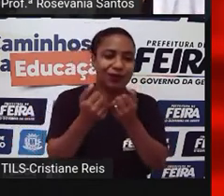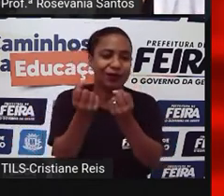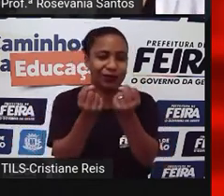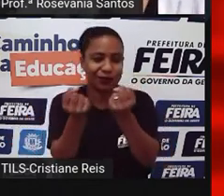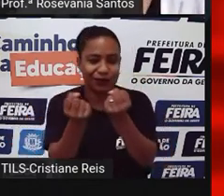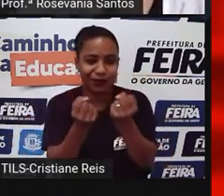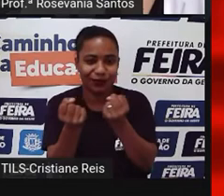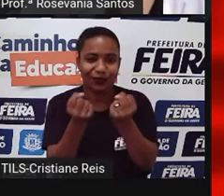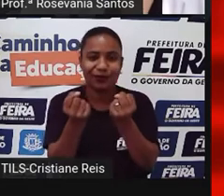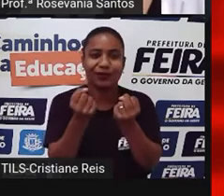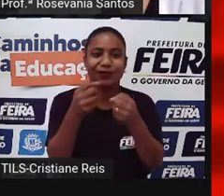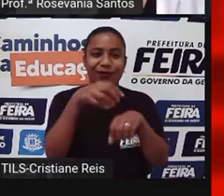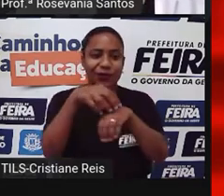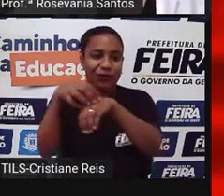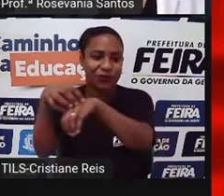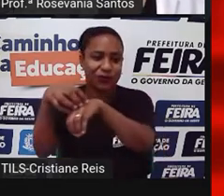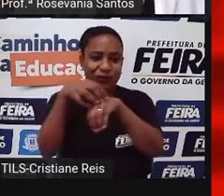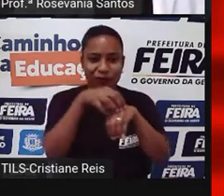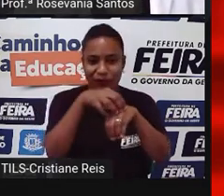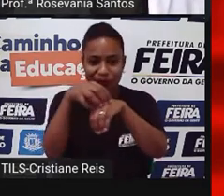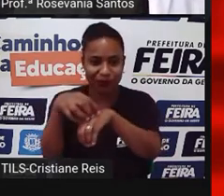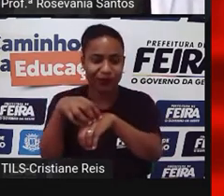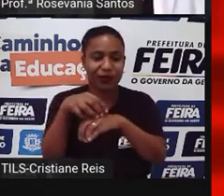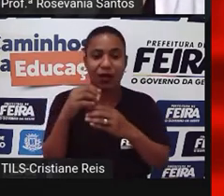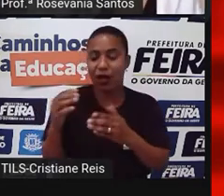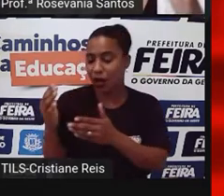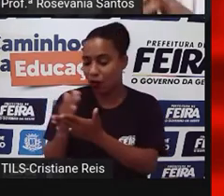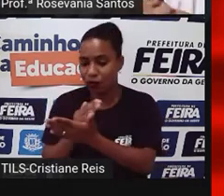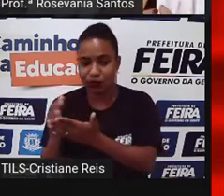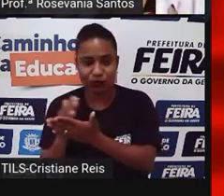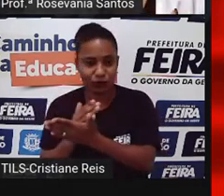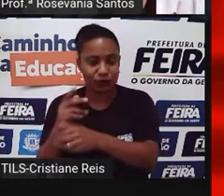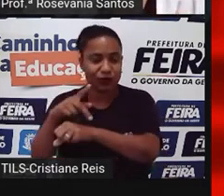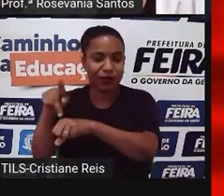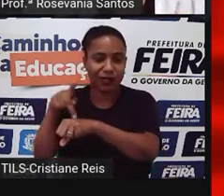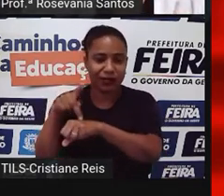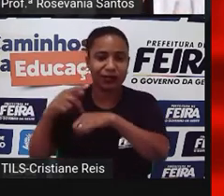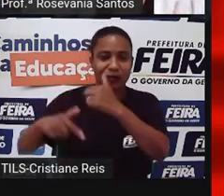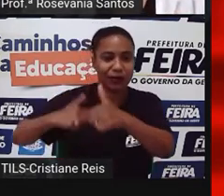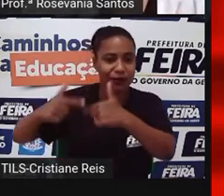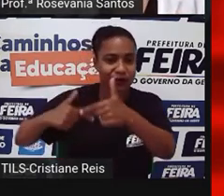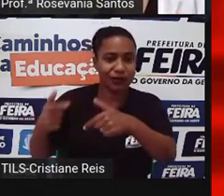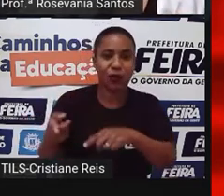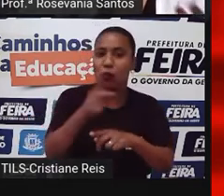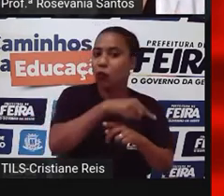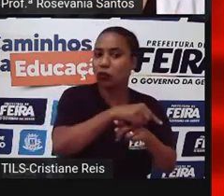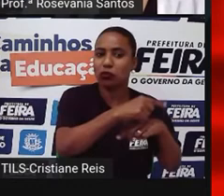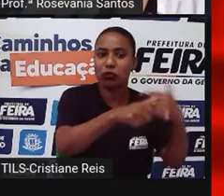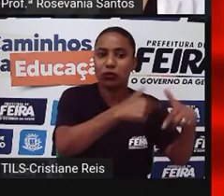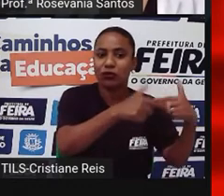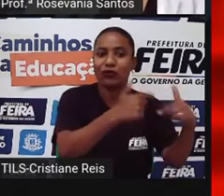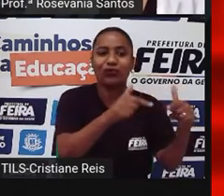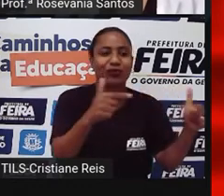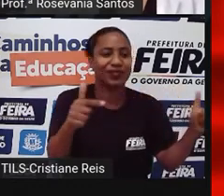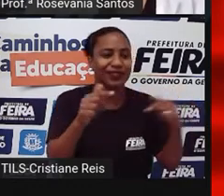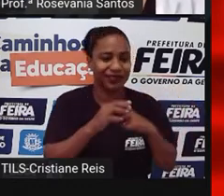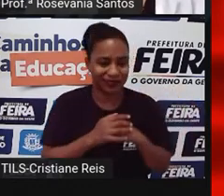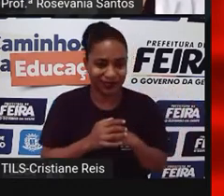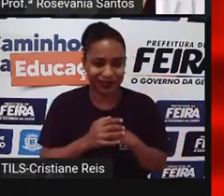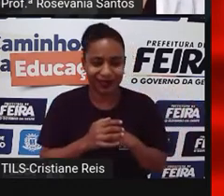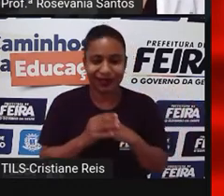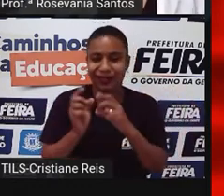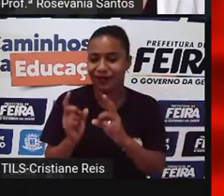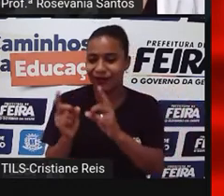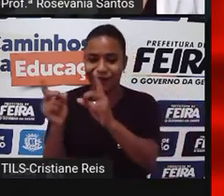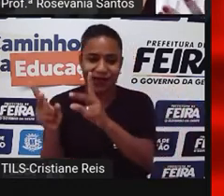algumas coisas que um país produzia, o outro não produzia, mas que eles tinham essa ligação econômica, né, que vendiam para os países que não